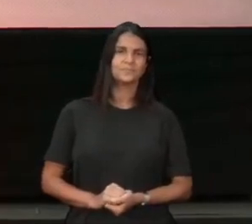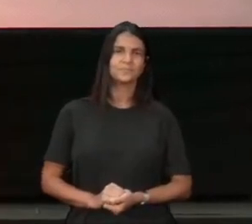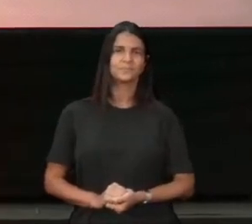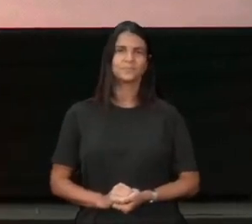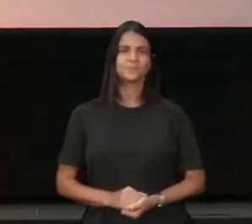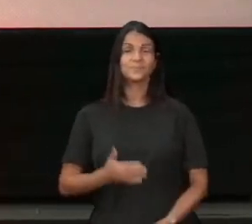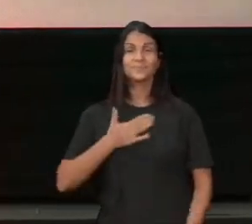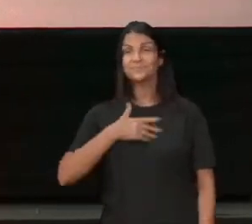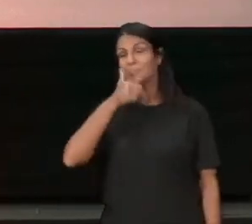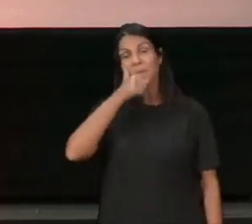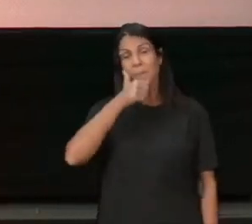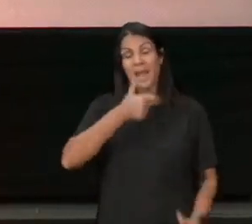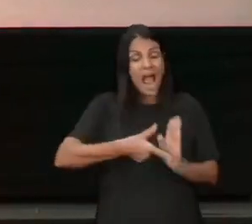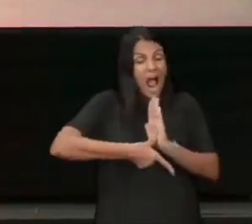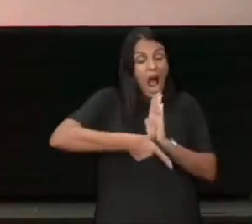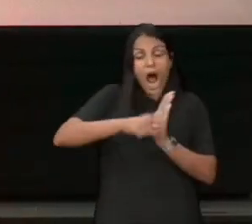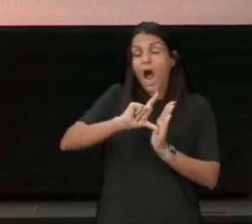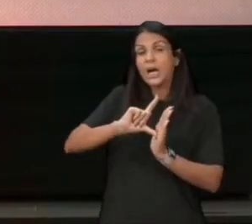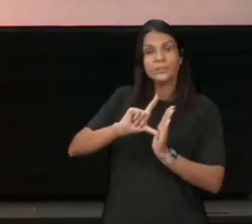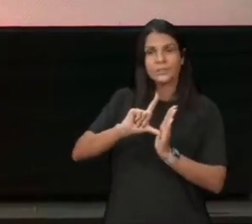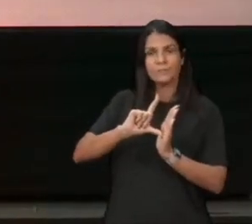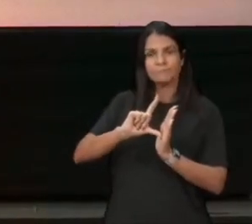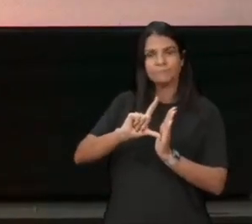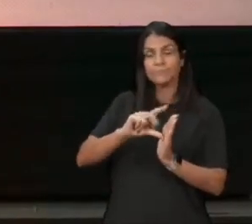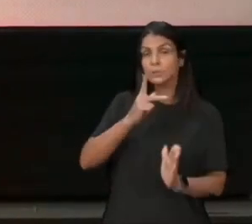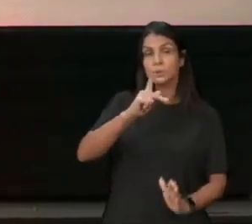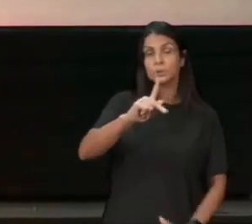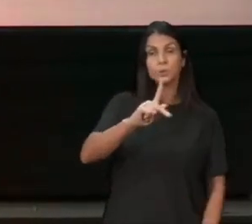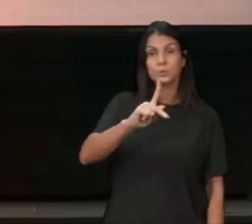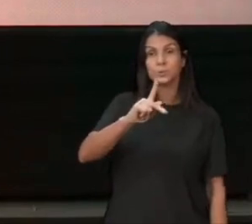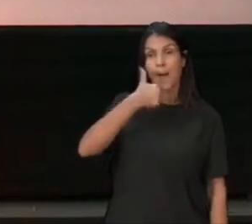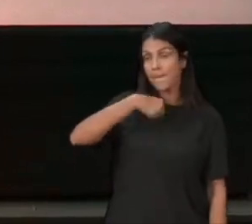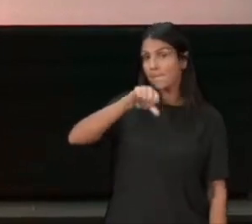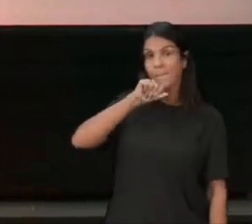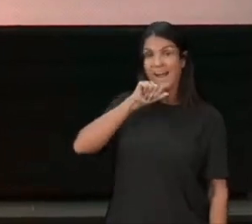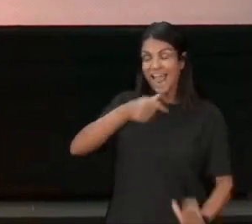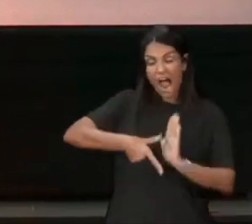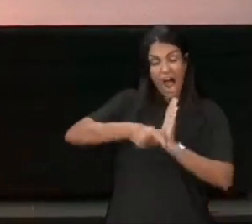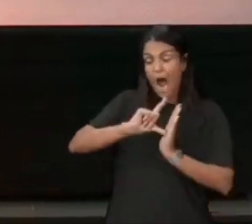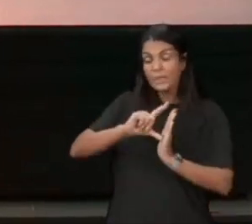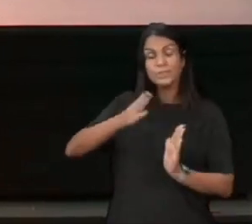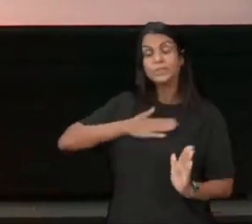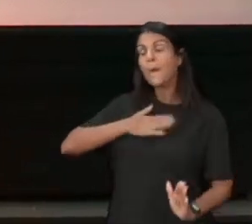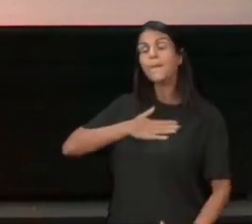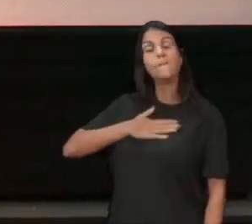É minha mulher, antes ser tua mãe, é minha mulher, está desrespeitando a minha mulher, cara, está maluco, empurrou a tua mãe, o é isso?